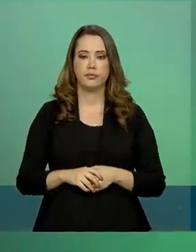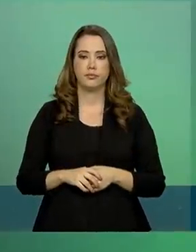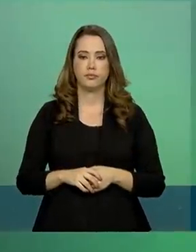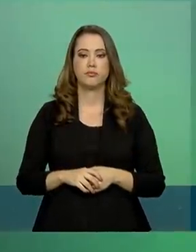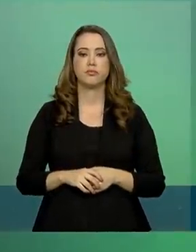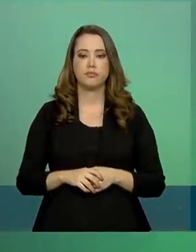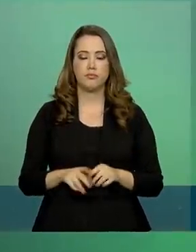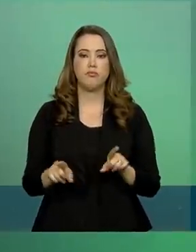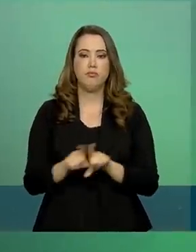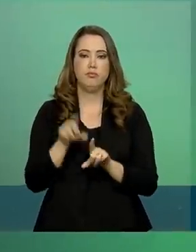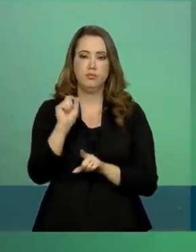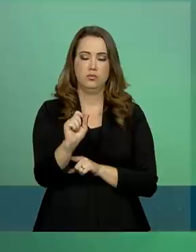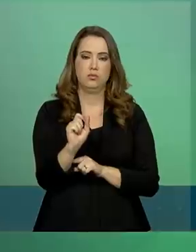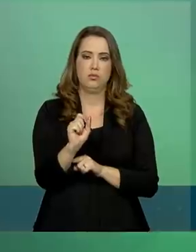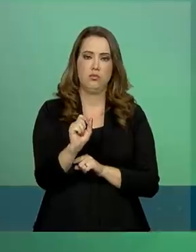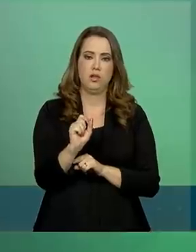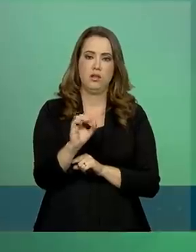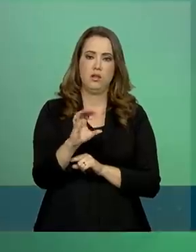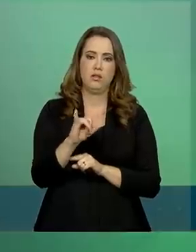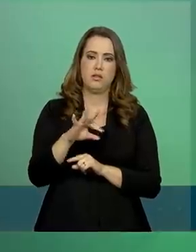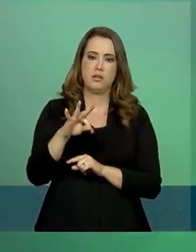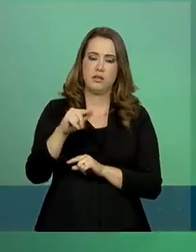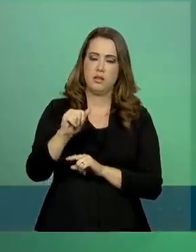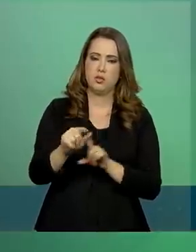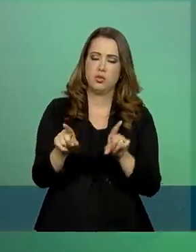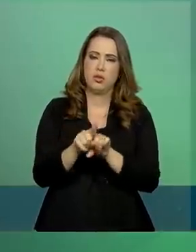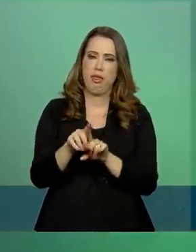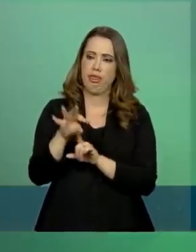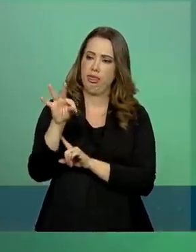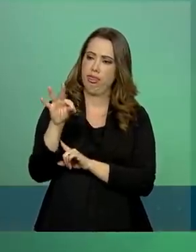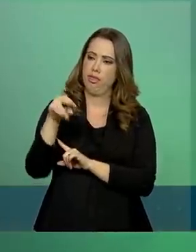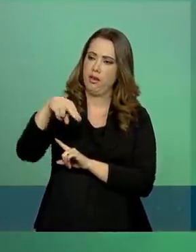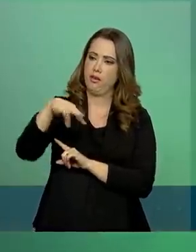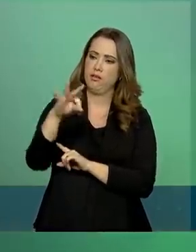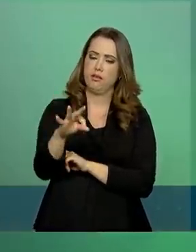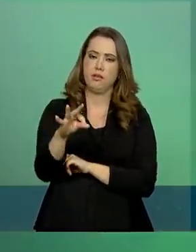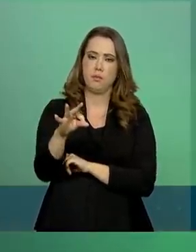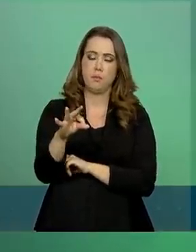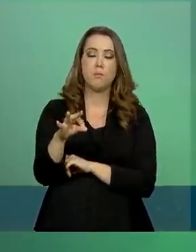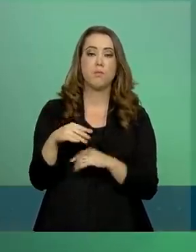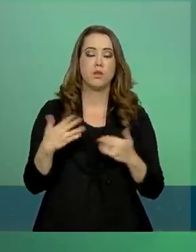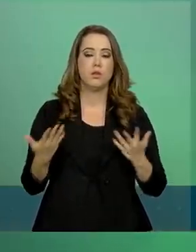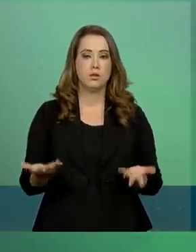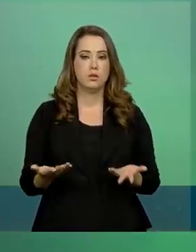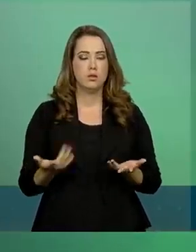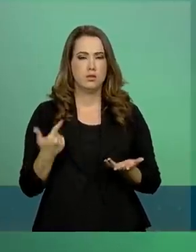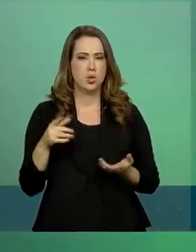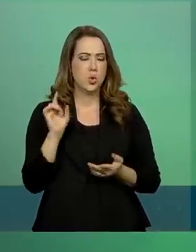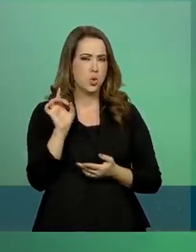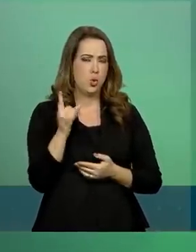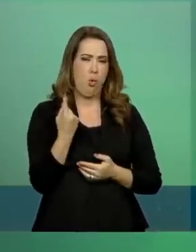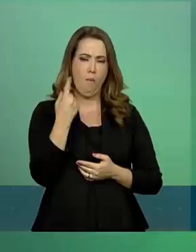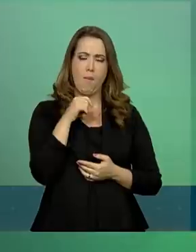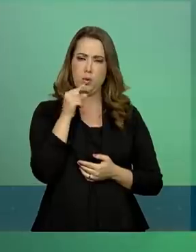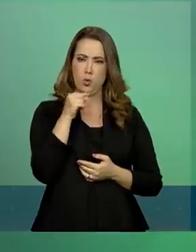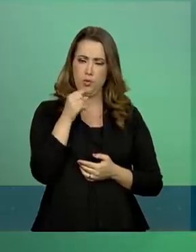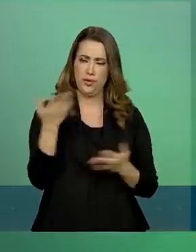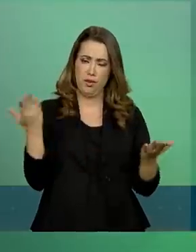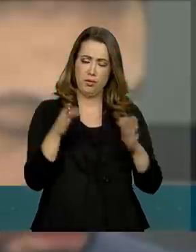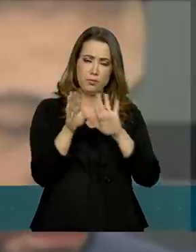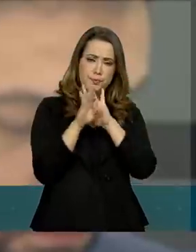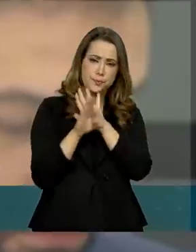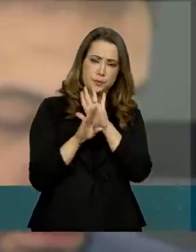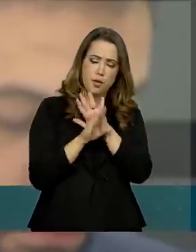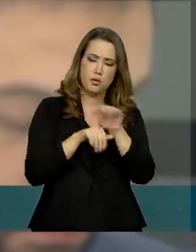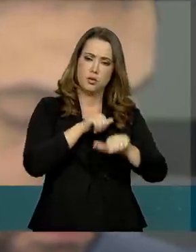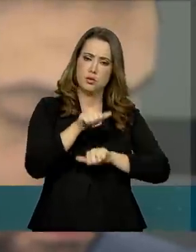Porta-voz, Cíntia da TVCNT, tudo bem? Tudo bem, sim. Só uma dúvida. Agora que o projeto da reforma